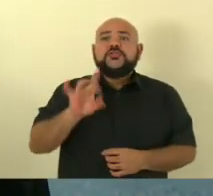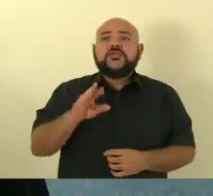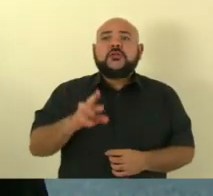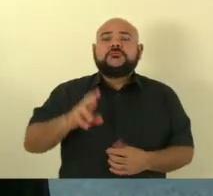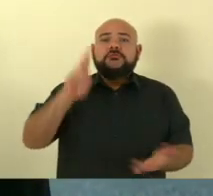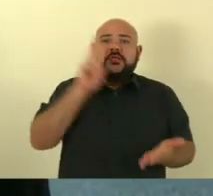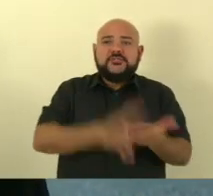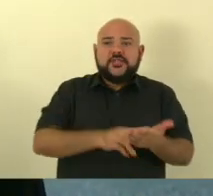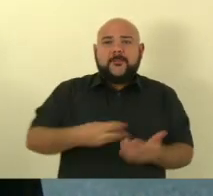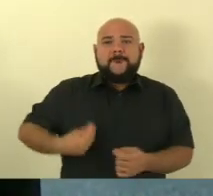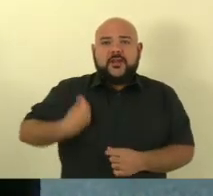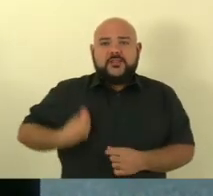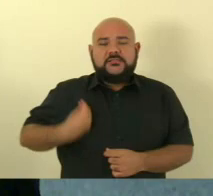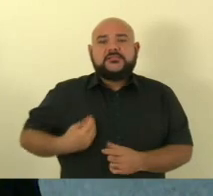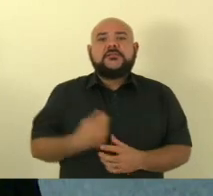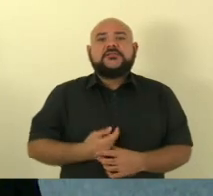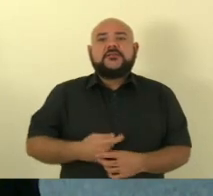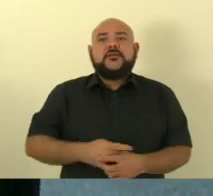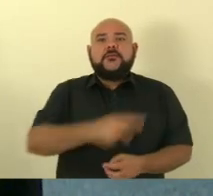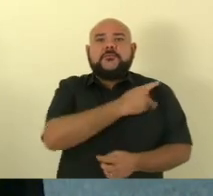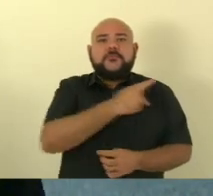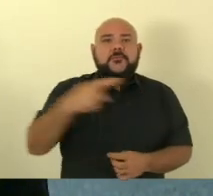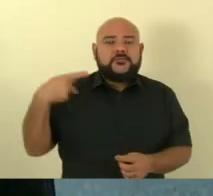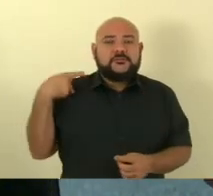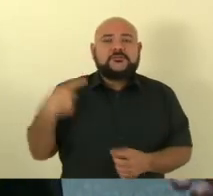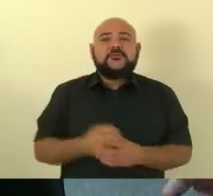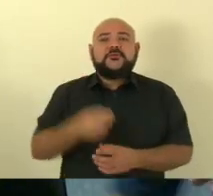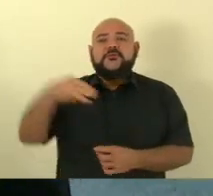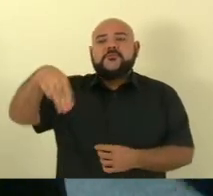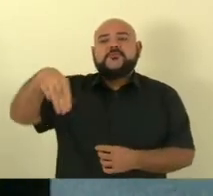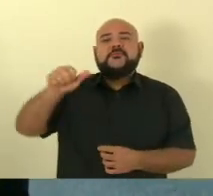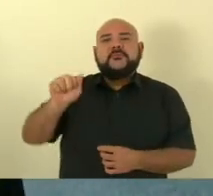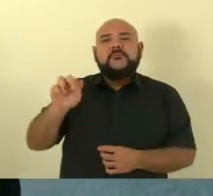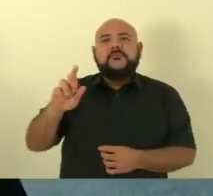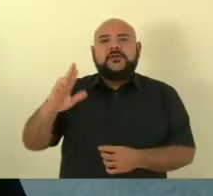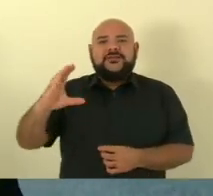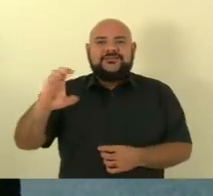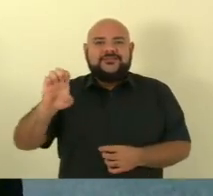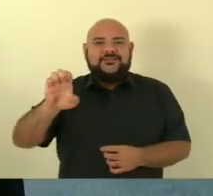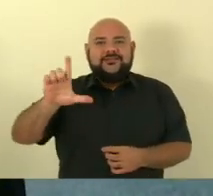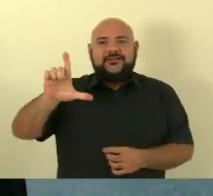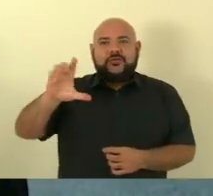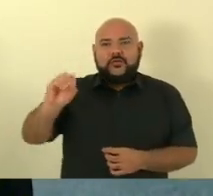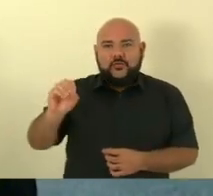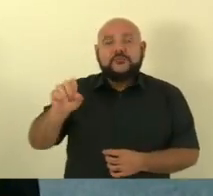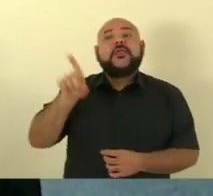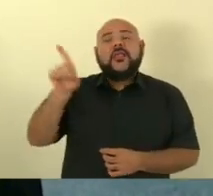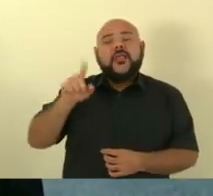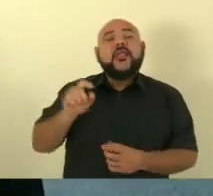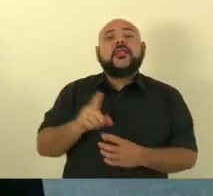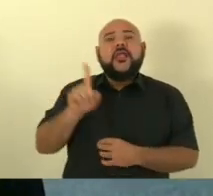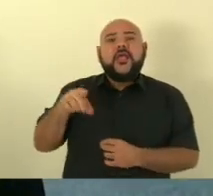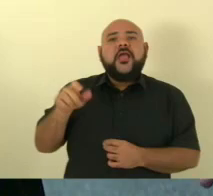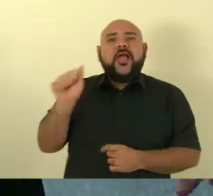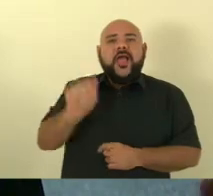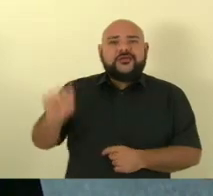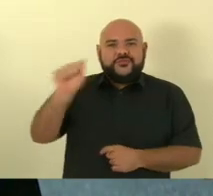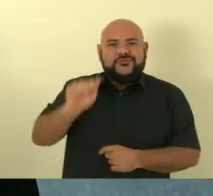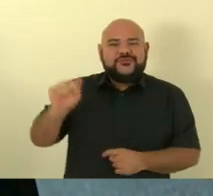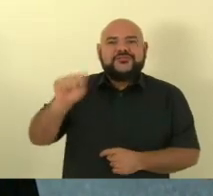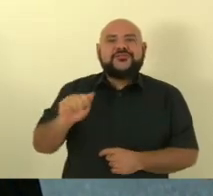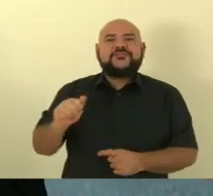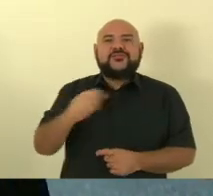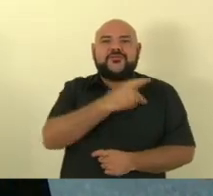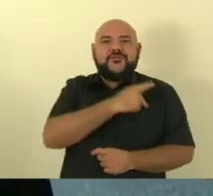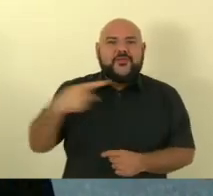Marcelo, que se encontra aqui conosco nas galerias, ele que preside uma importante associação de pastores e que nós